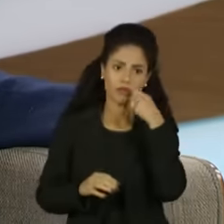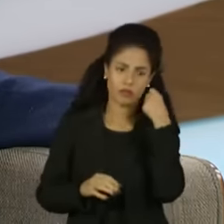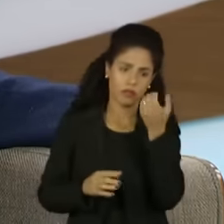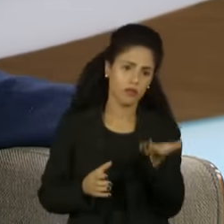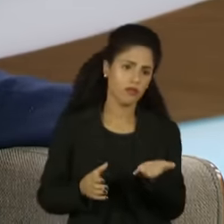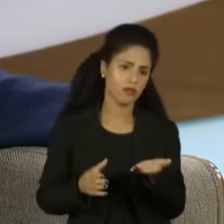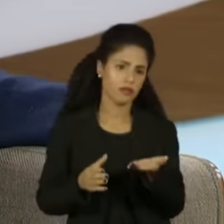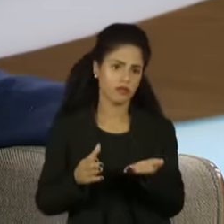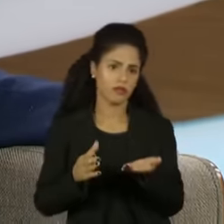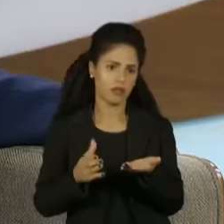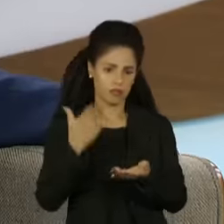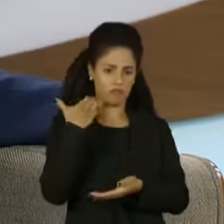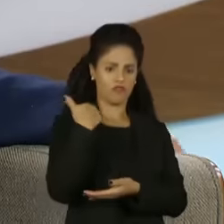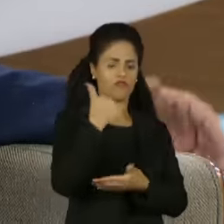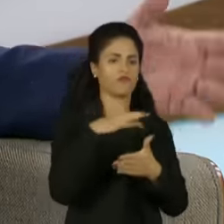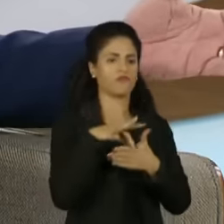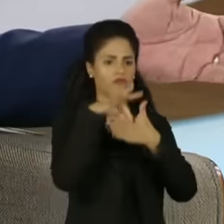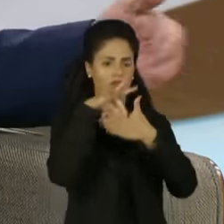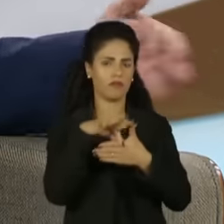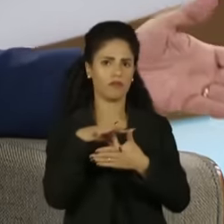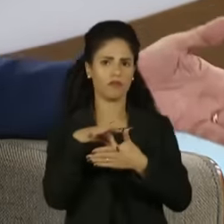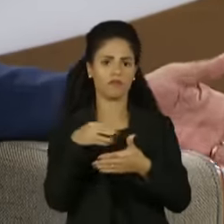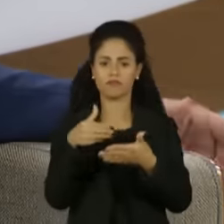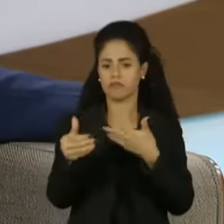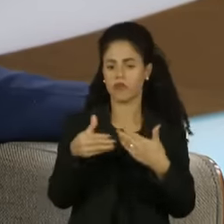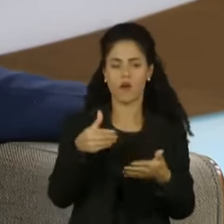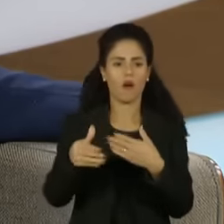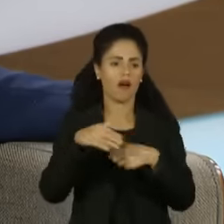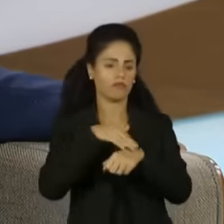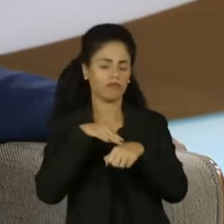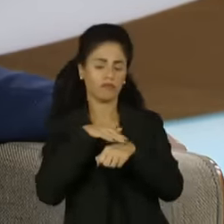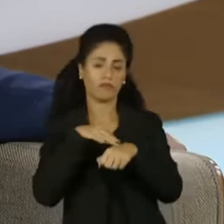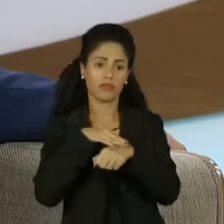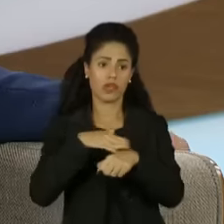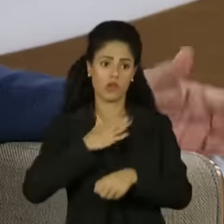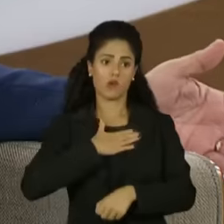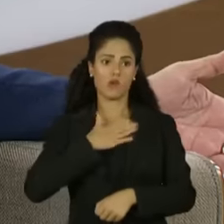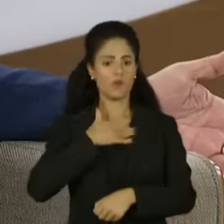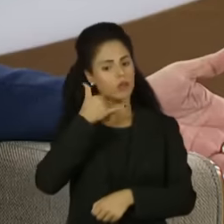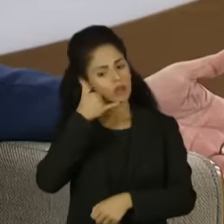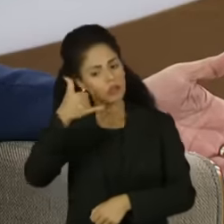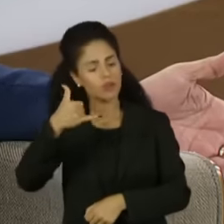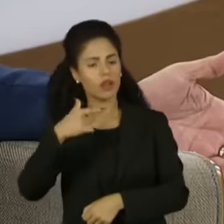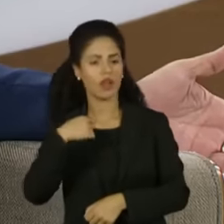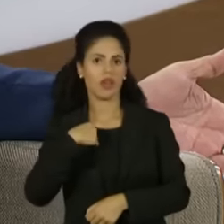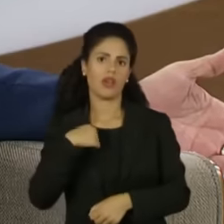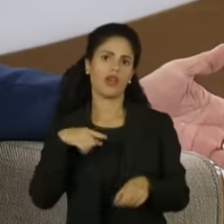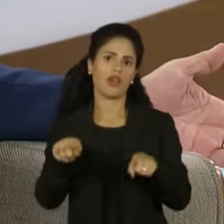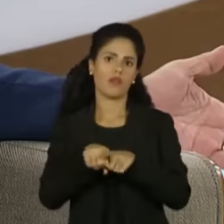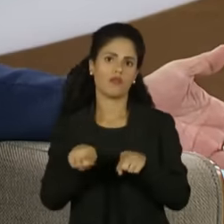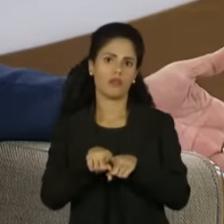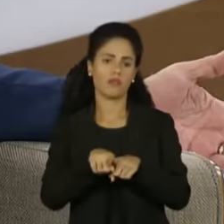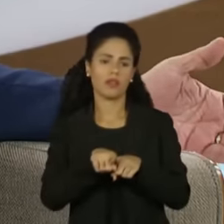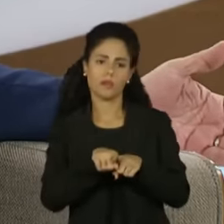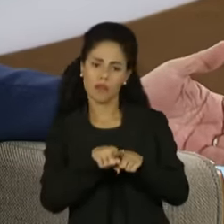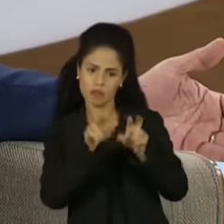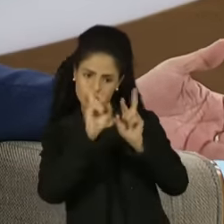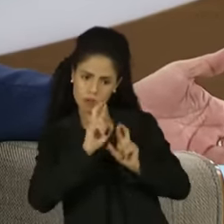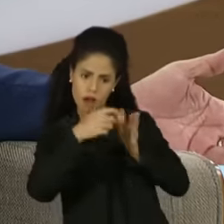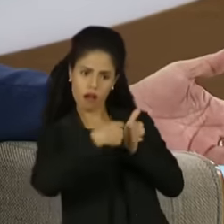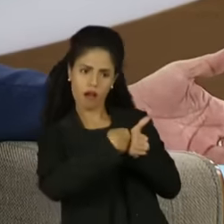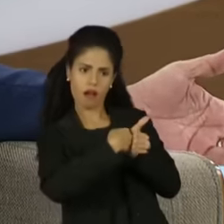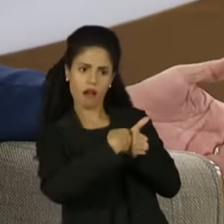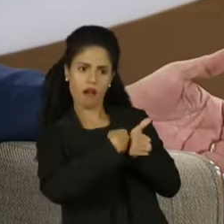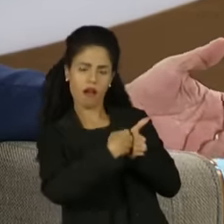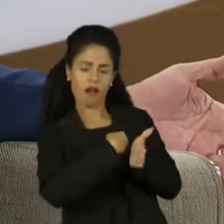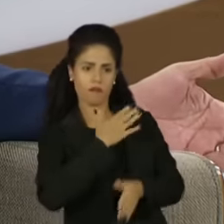governo, além dos da oposição. Então, qualquer conversa que fosse interceptada no meu telefone, eu estaria, provavelmente, sendo alvo de uma busca